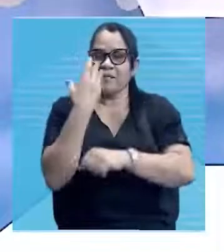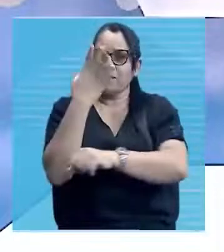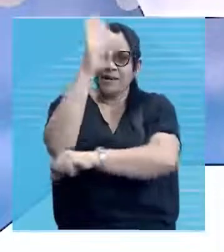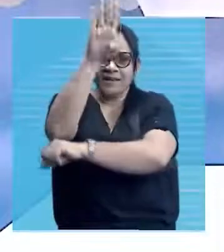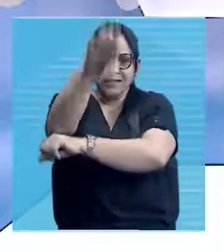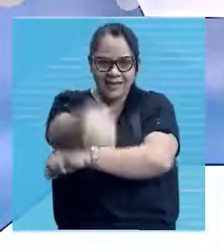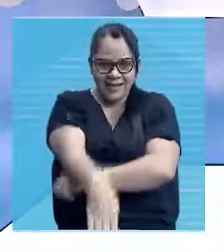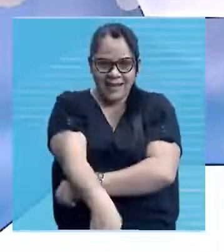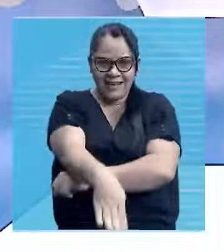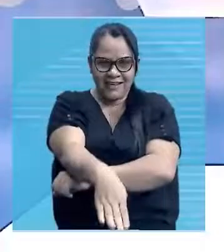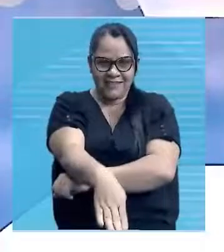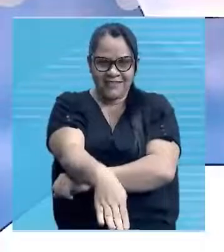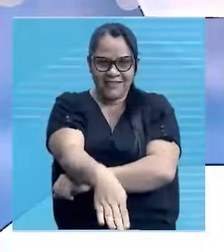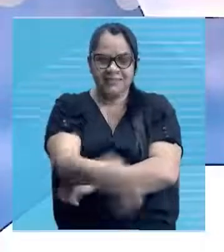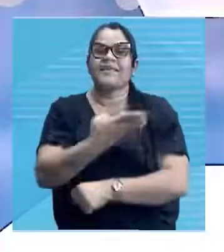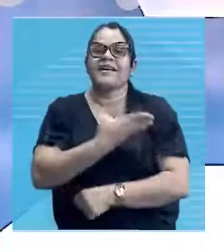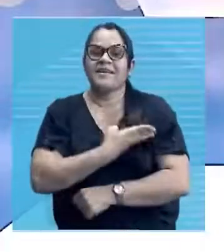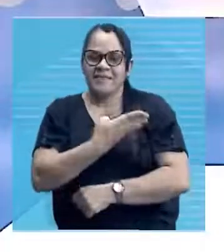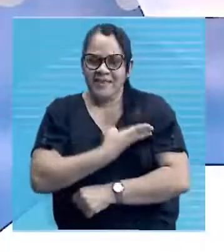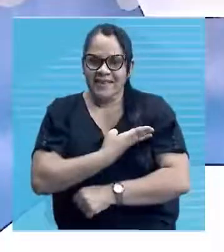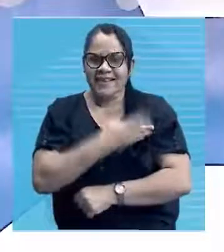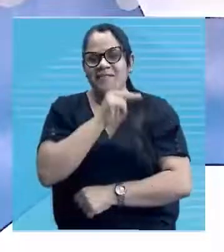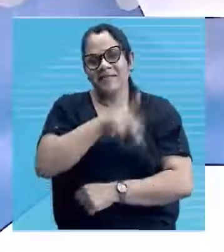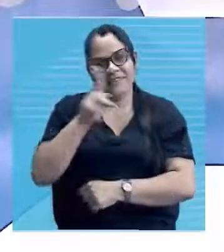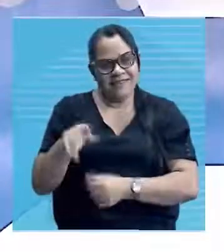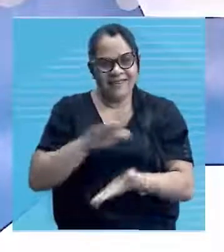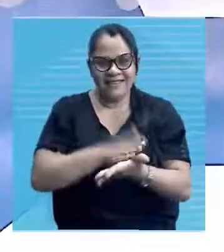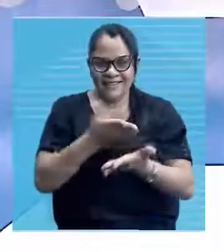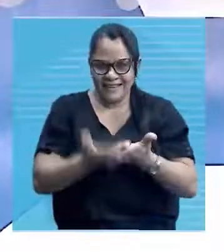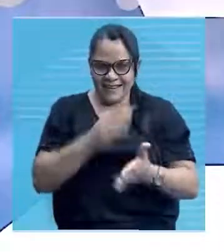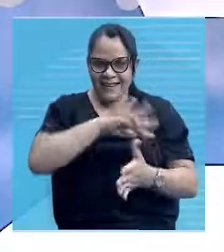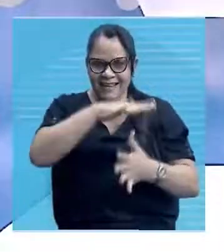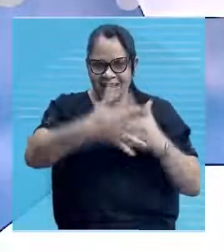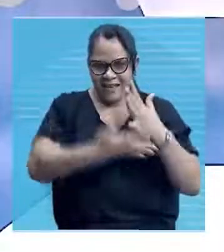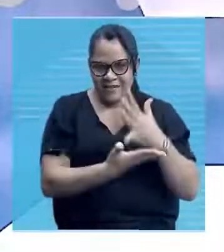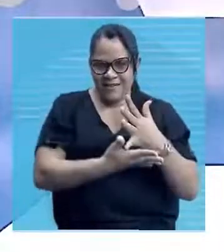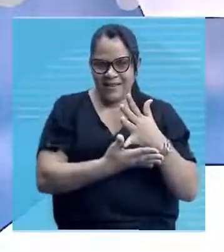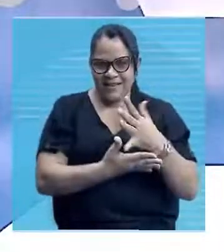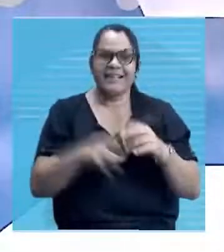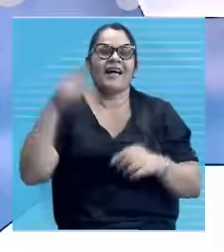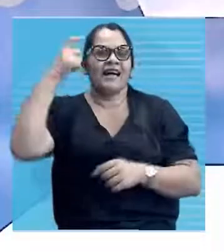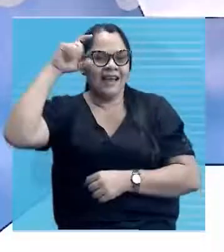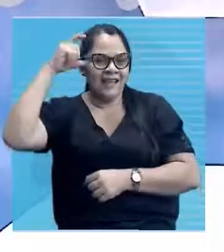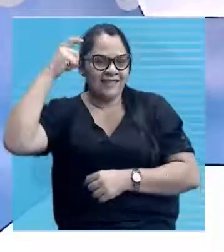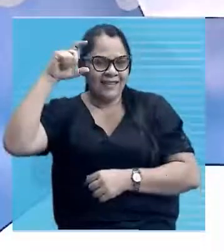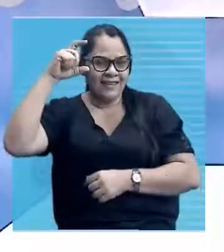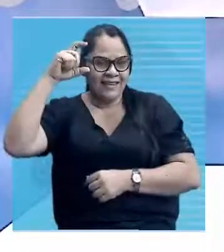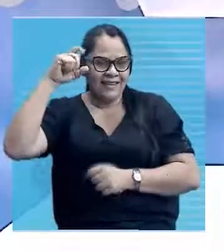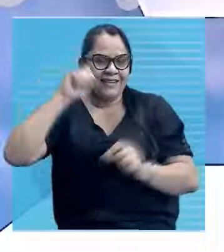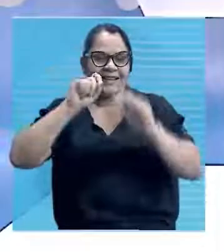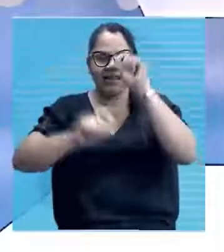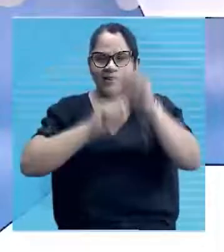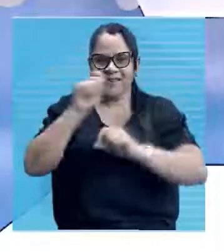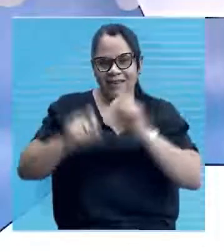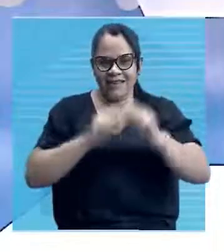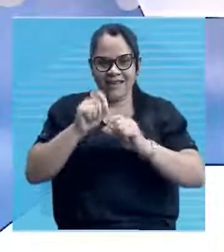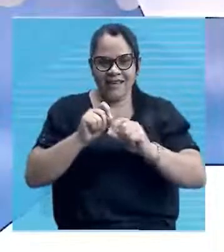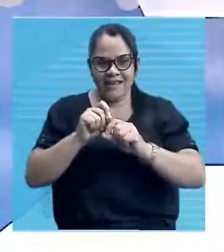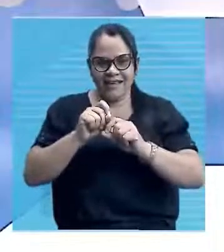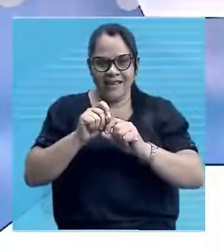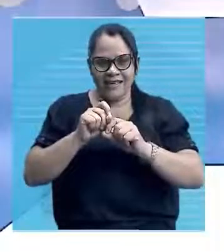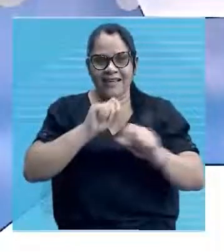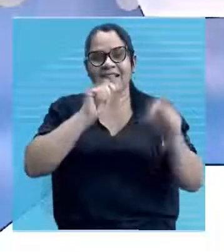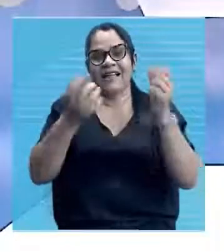aqui para a nossa amiga, professora de Libras, a Claudene, que está nos auxiliando, que está ajudando na inclusão de